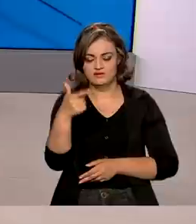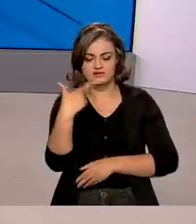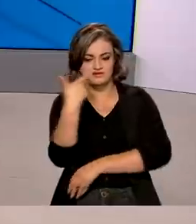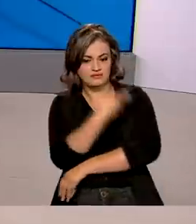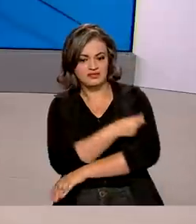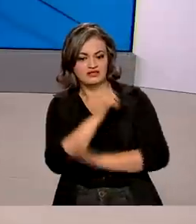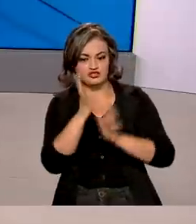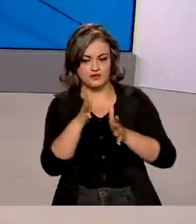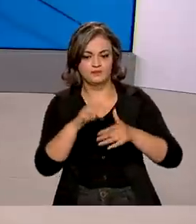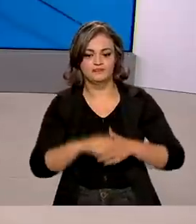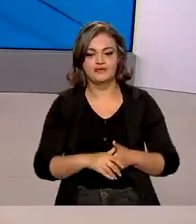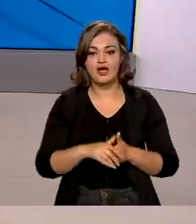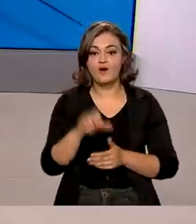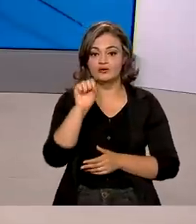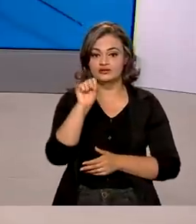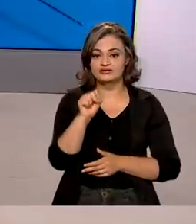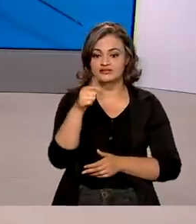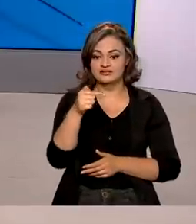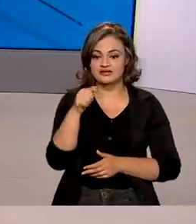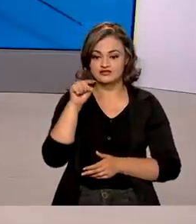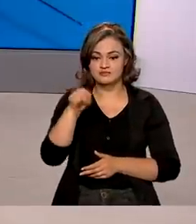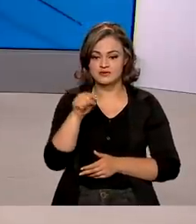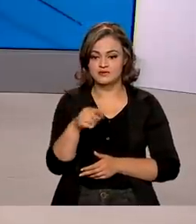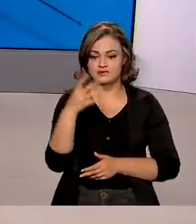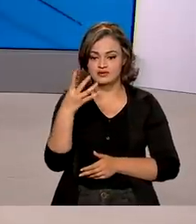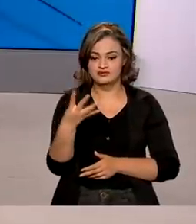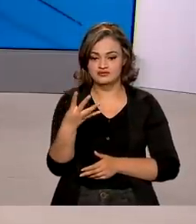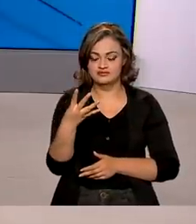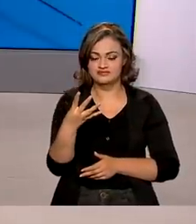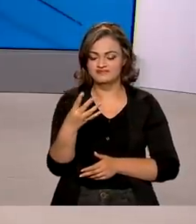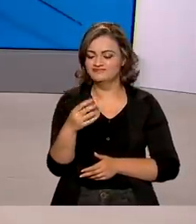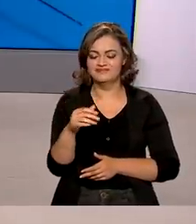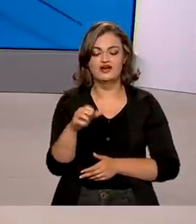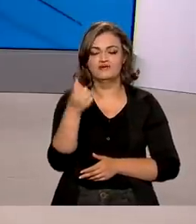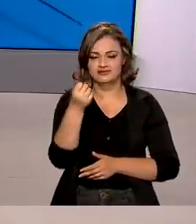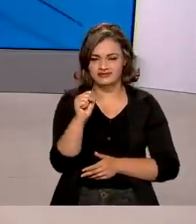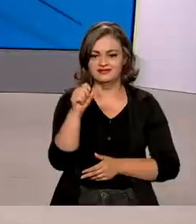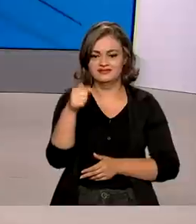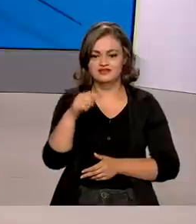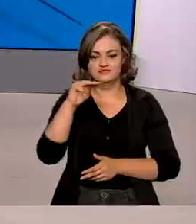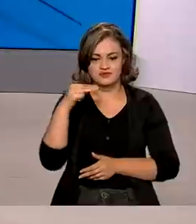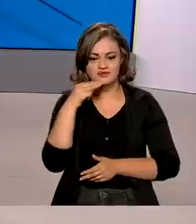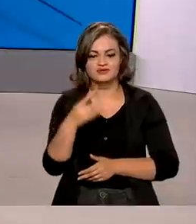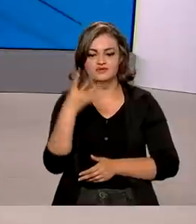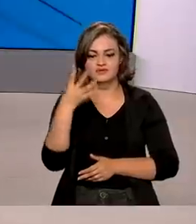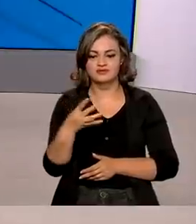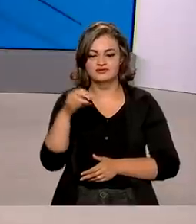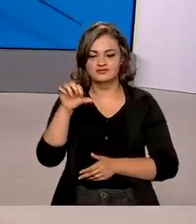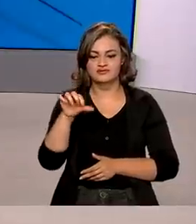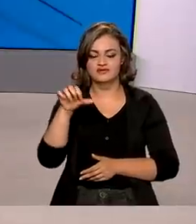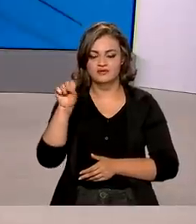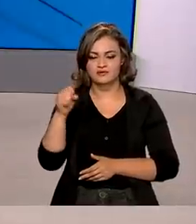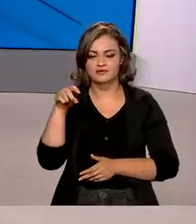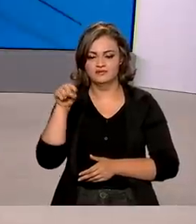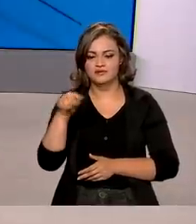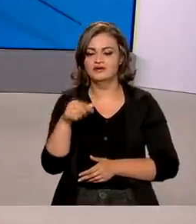aplicadas. 87 mil, 497 milhões, 498 mil,